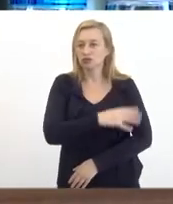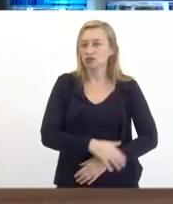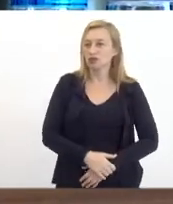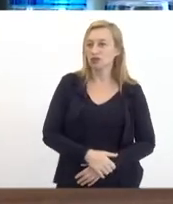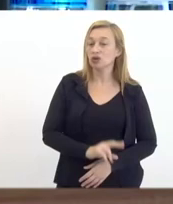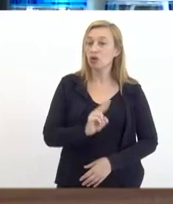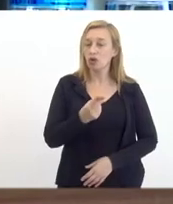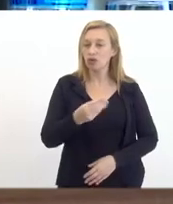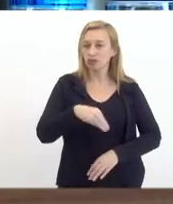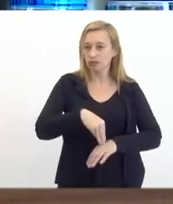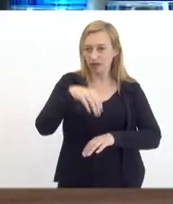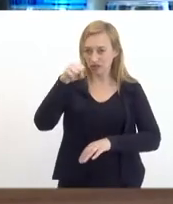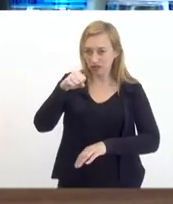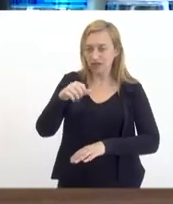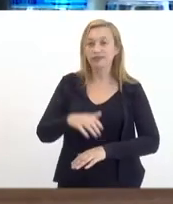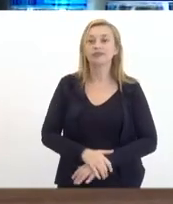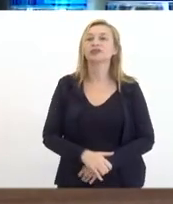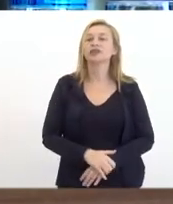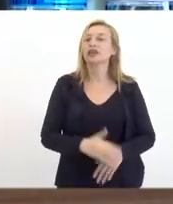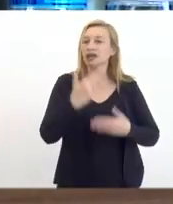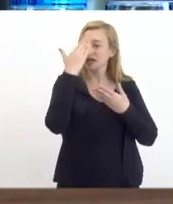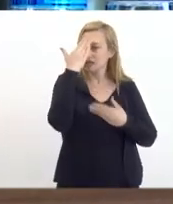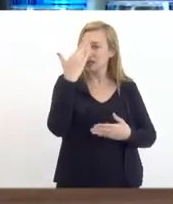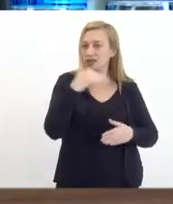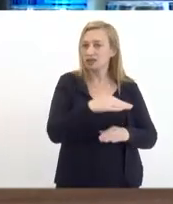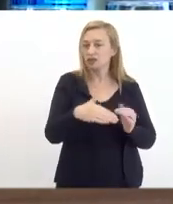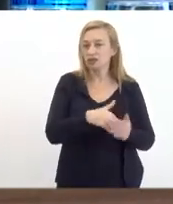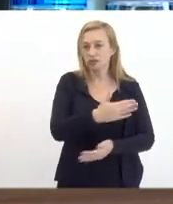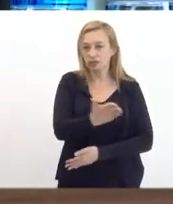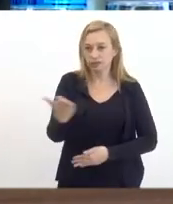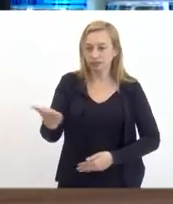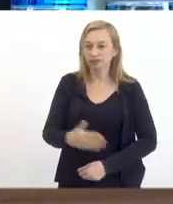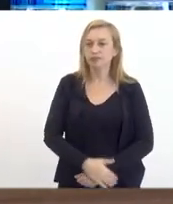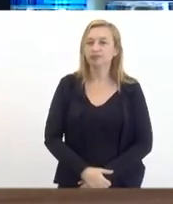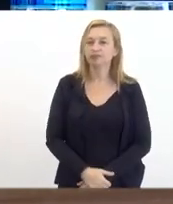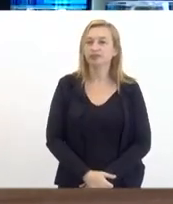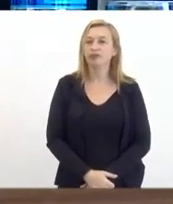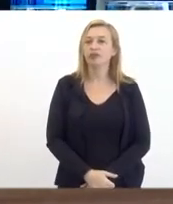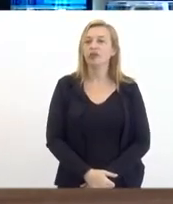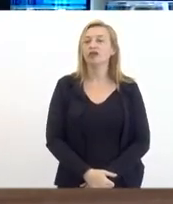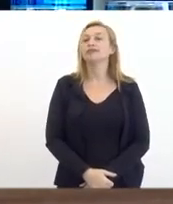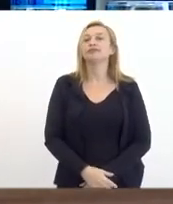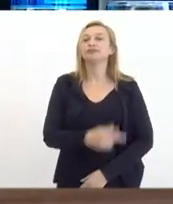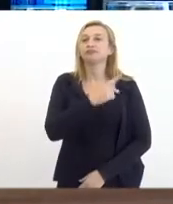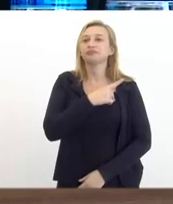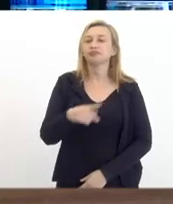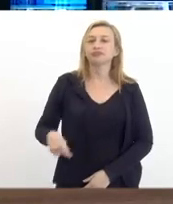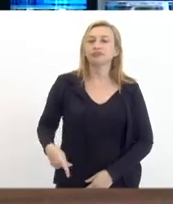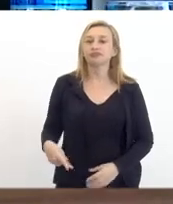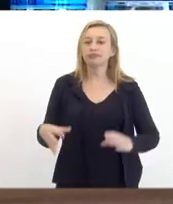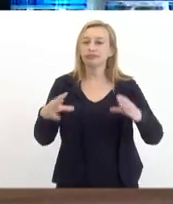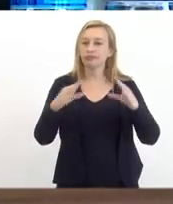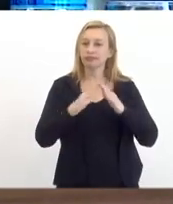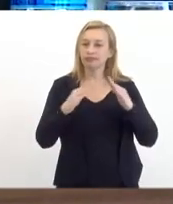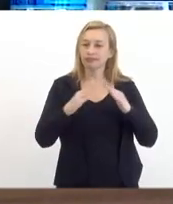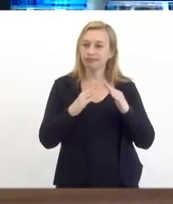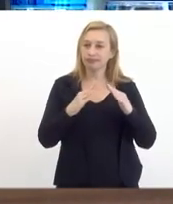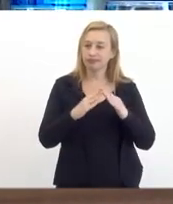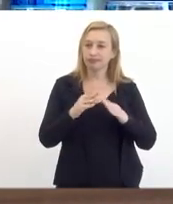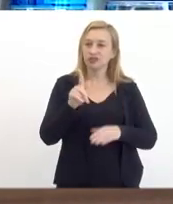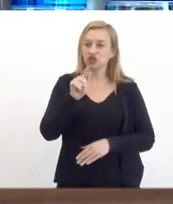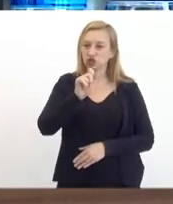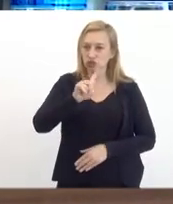mesmo os mestres. Então, minha gratidão a todos os senhores. Saudar o presidente da casa Jô Torres